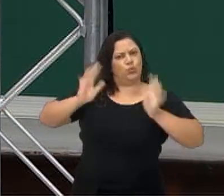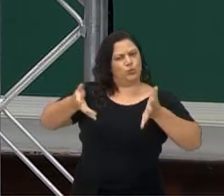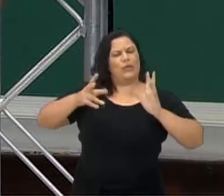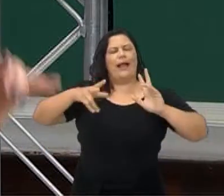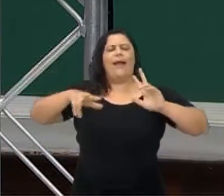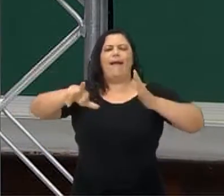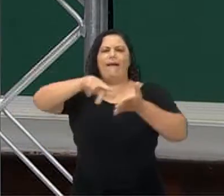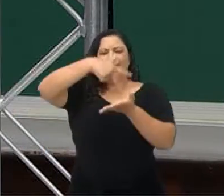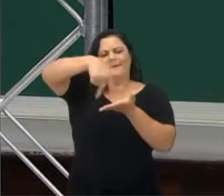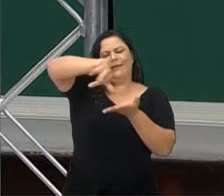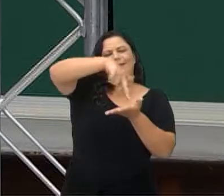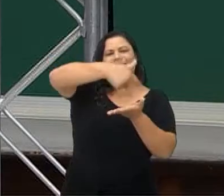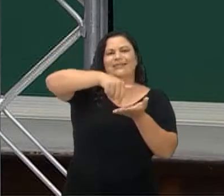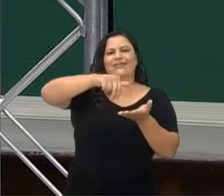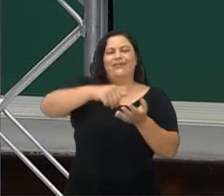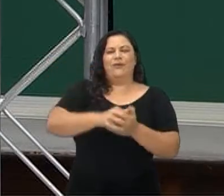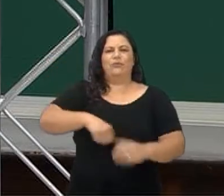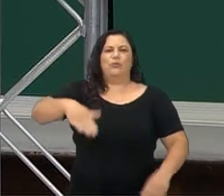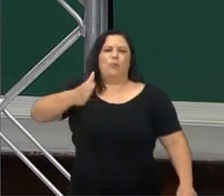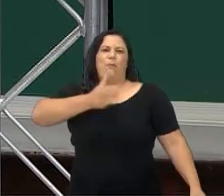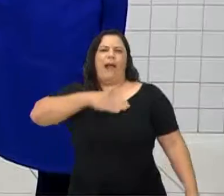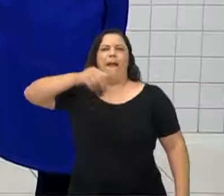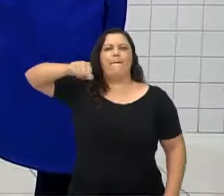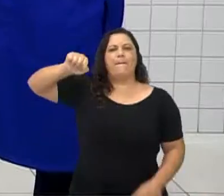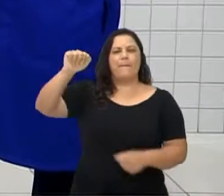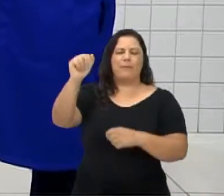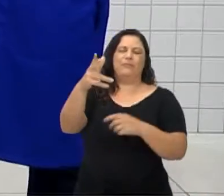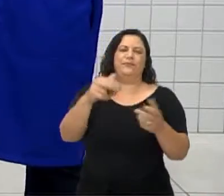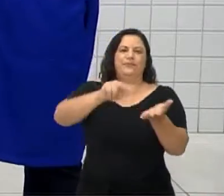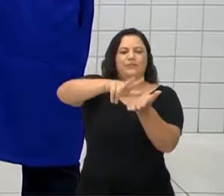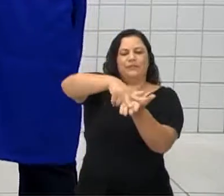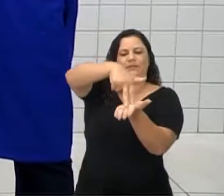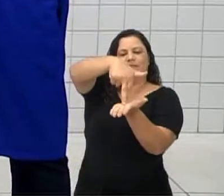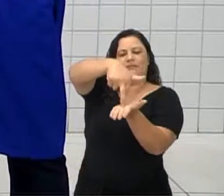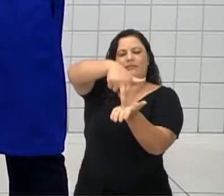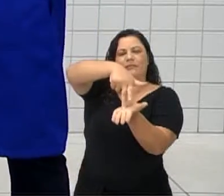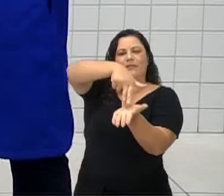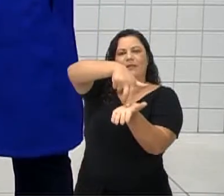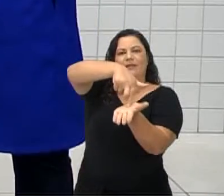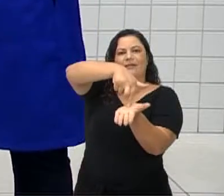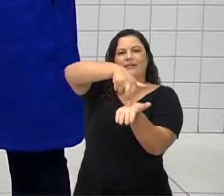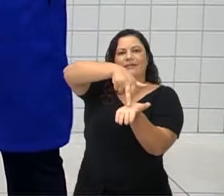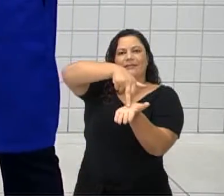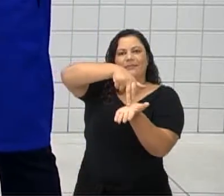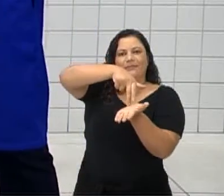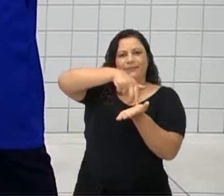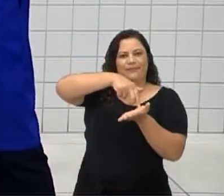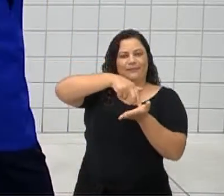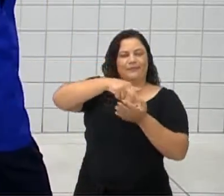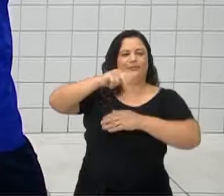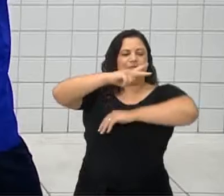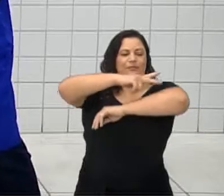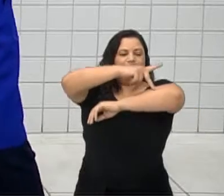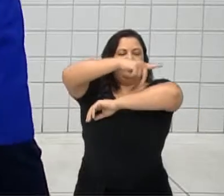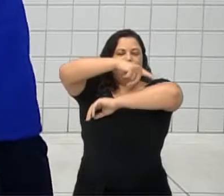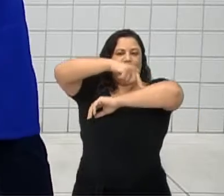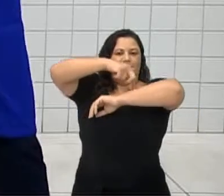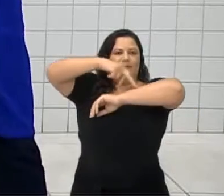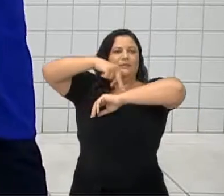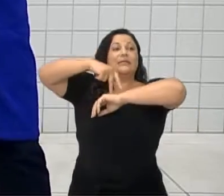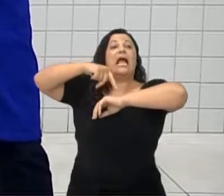passinho do Michael Jackson. Olha que bacana! Sabe como é o nome desse passinho? É o Moonwalker.